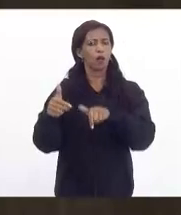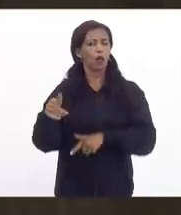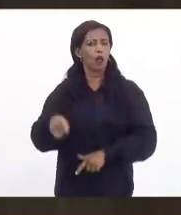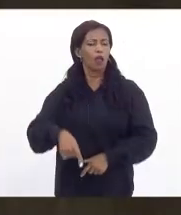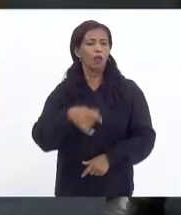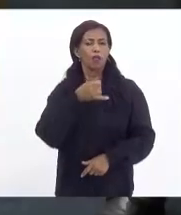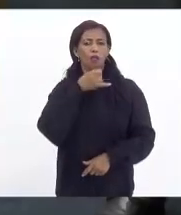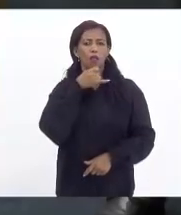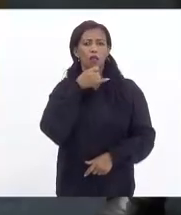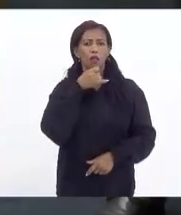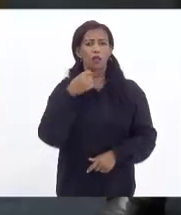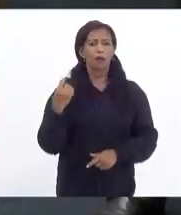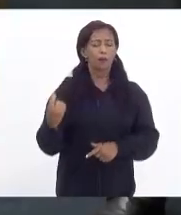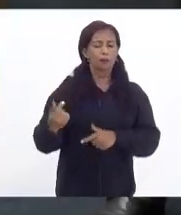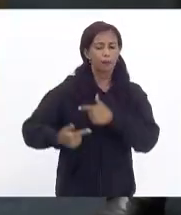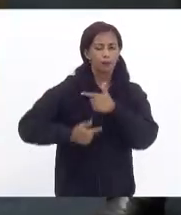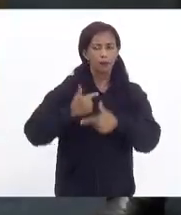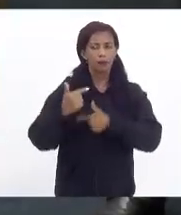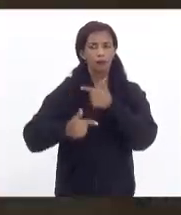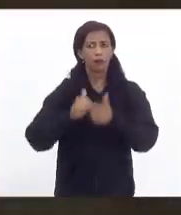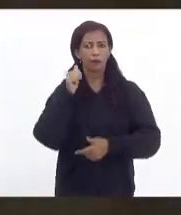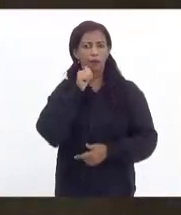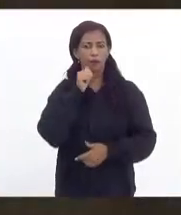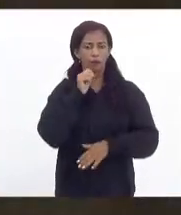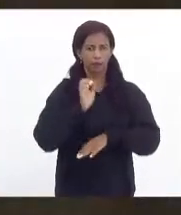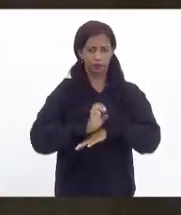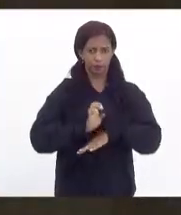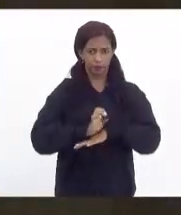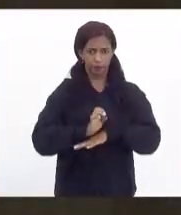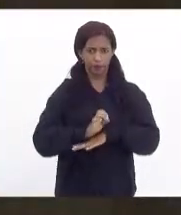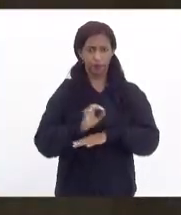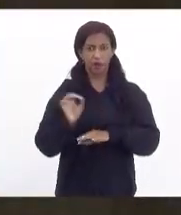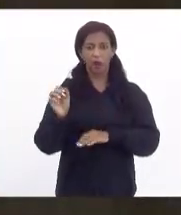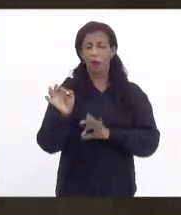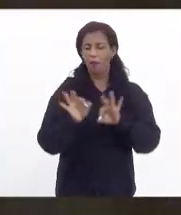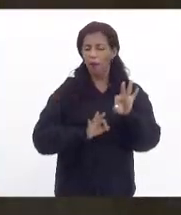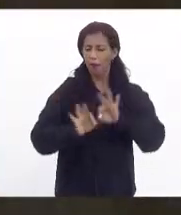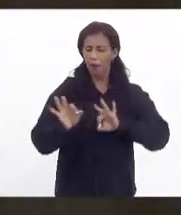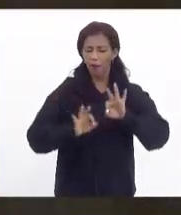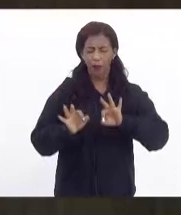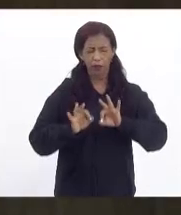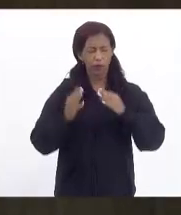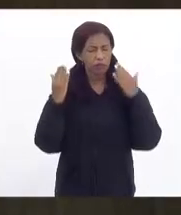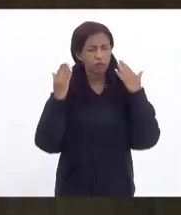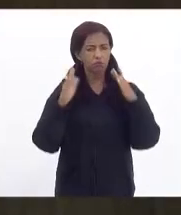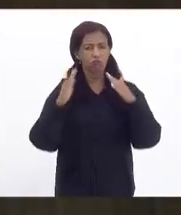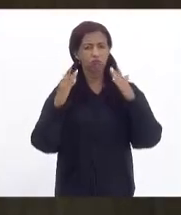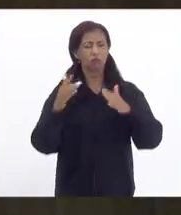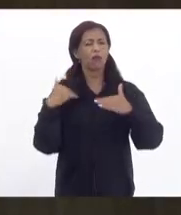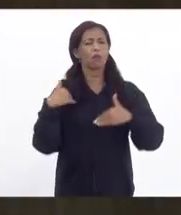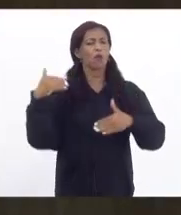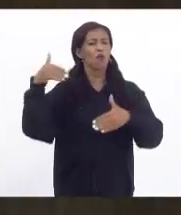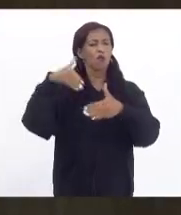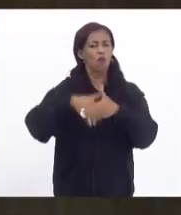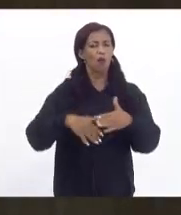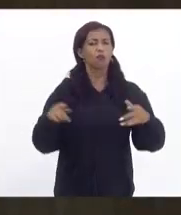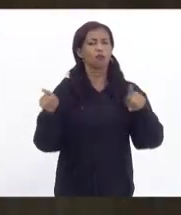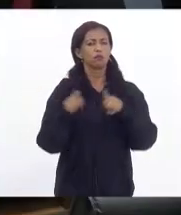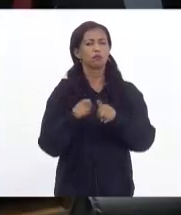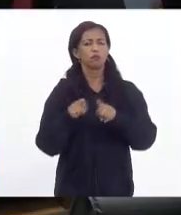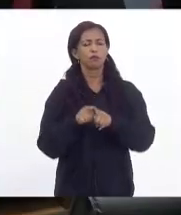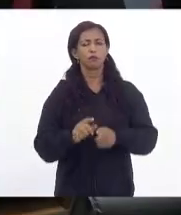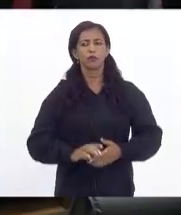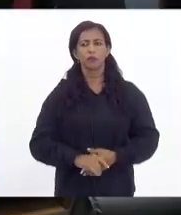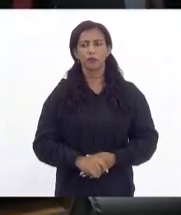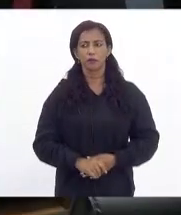exemplo para a luta do movimento das mulheres do nosso estado projeto extremamente meritório conte com meu voto favorável também em segunda